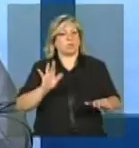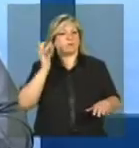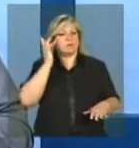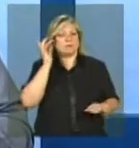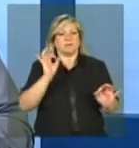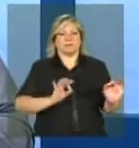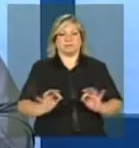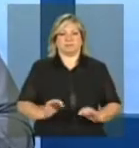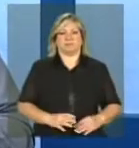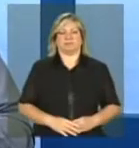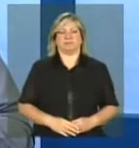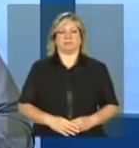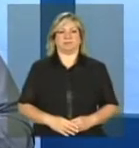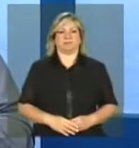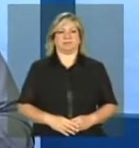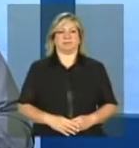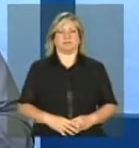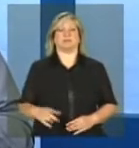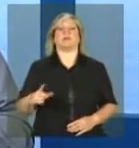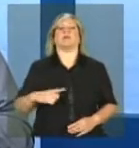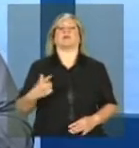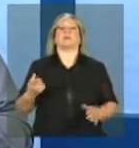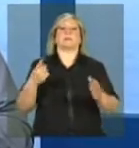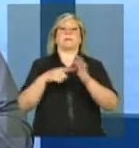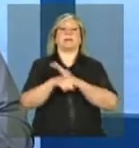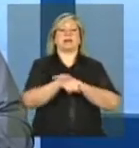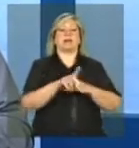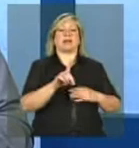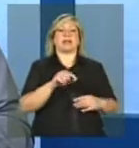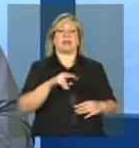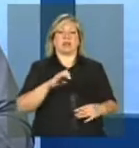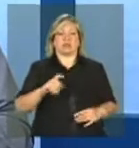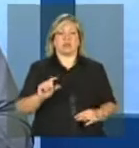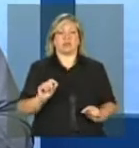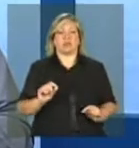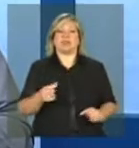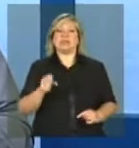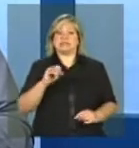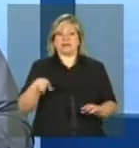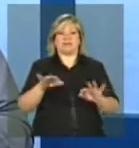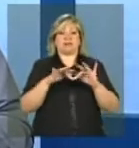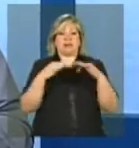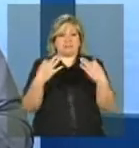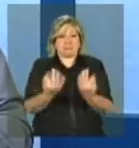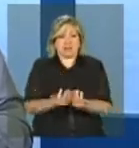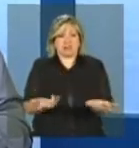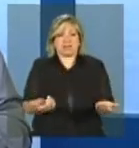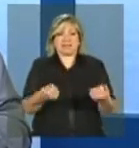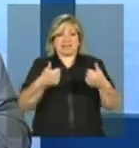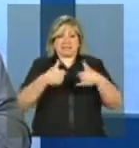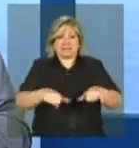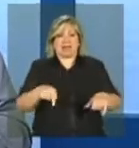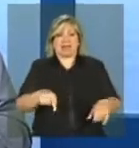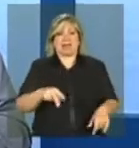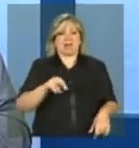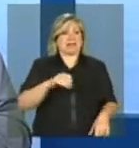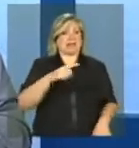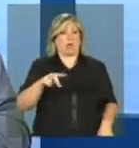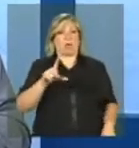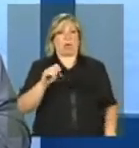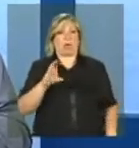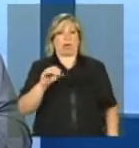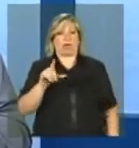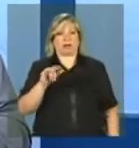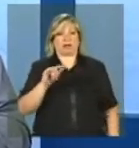Daniel, a família que esteja nessa situação de um não localizado, como que ela fica sabendo que